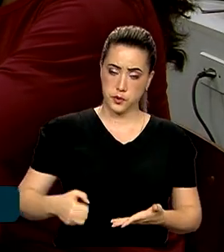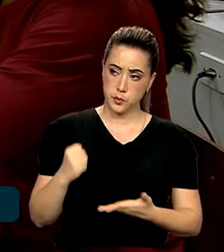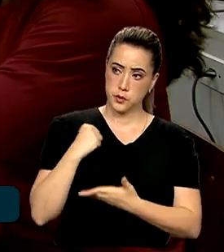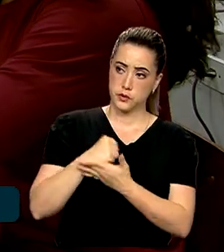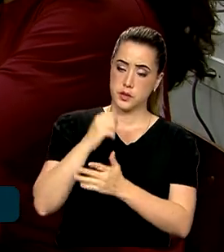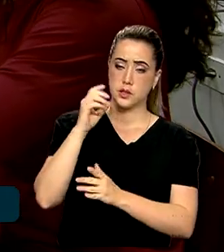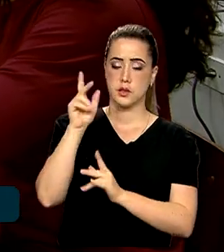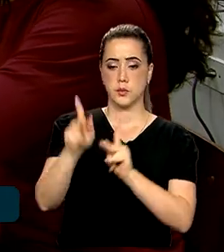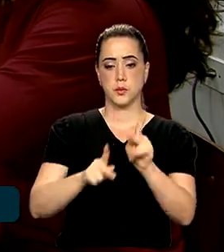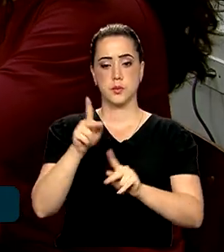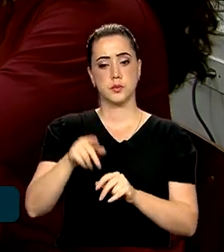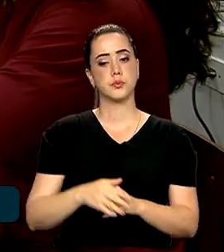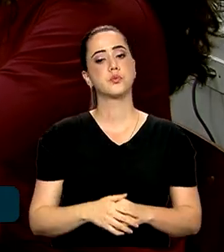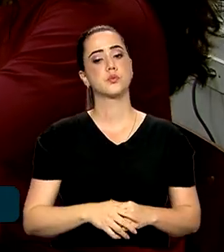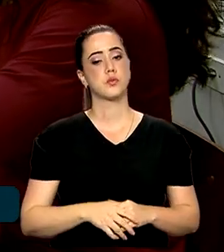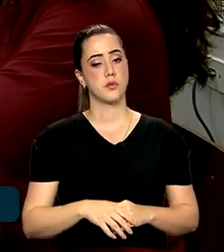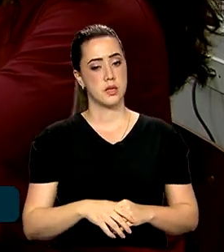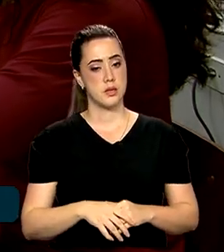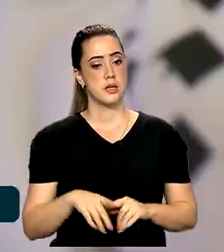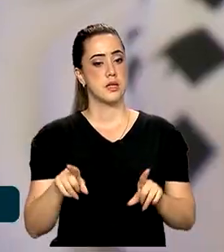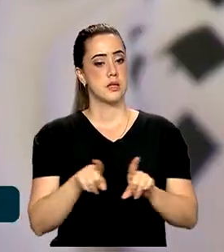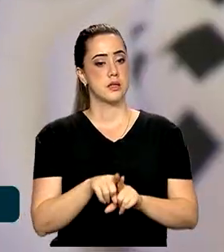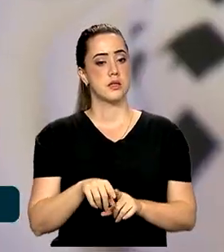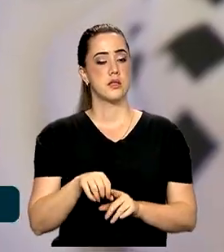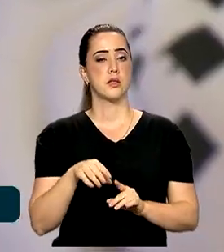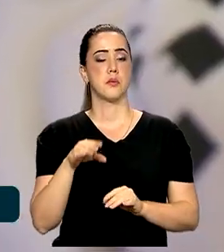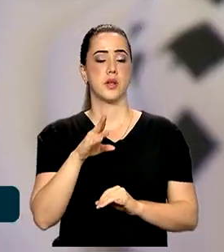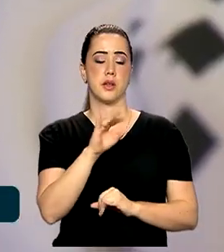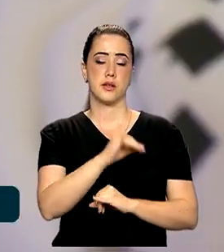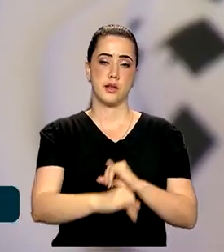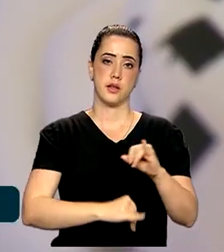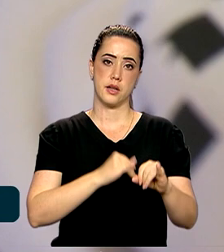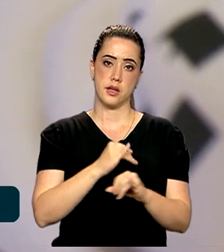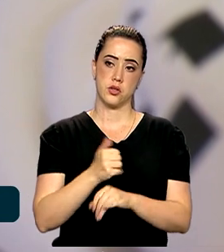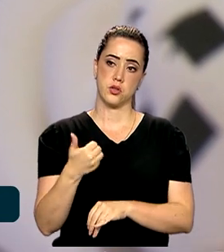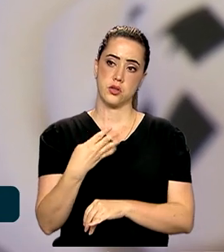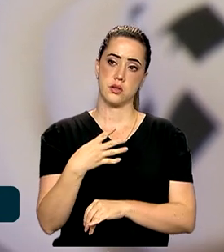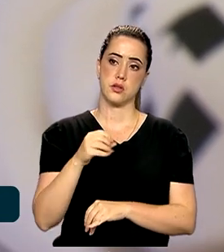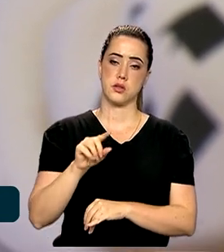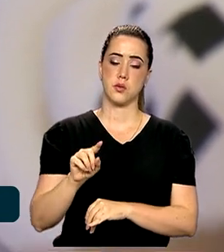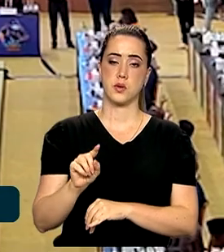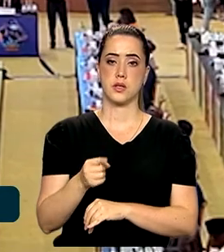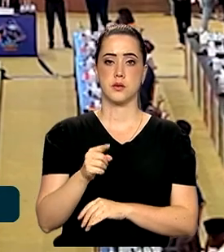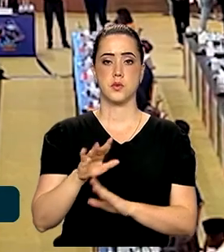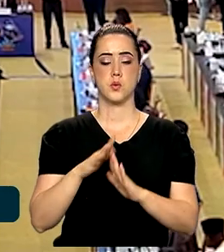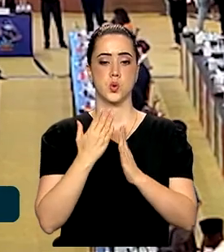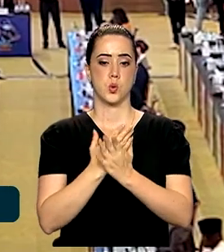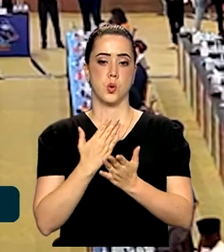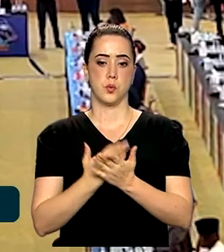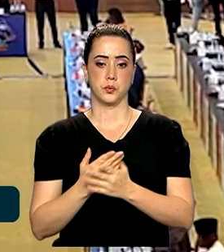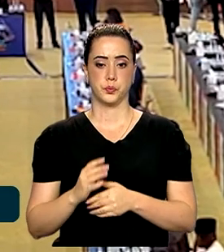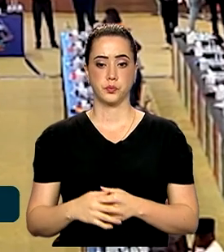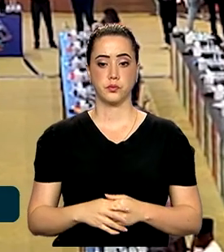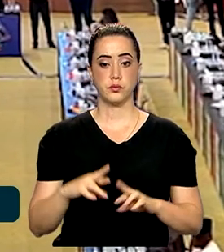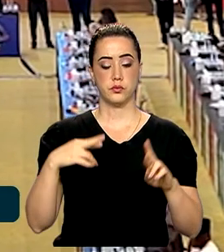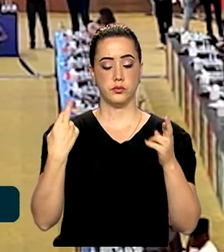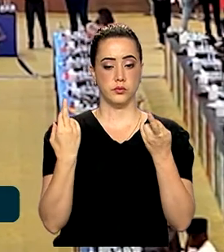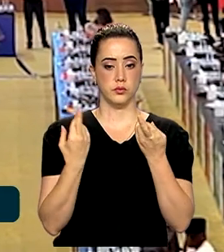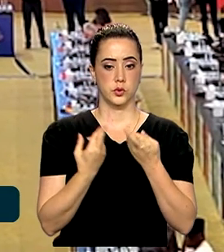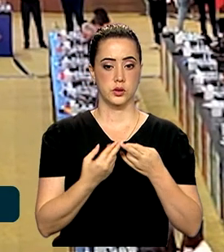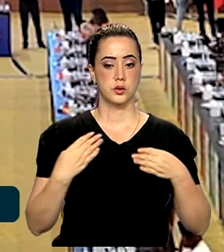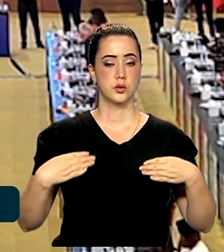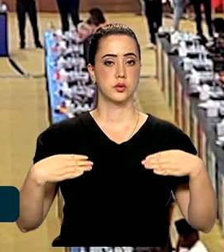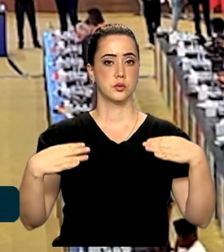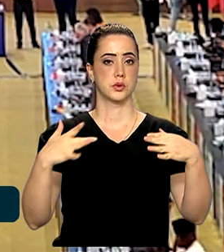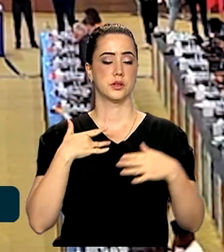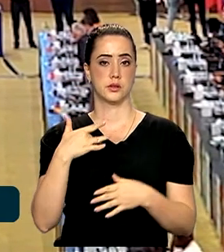quase 140 mil escolas públicas urbanas e rurais à internet. Na reunião de ministros da Saúde